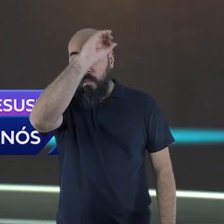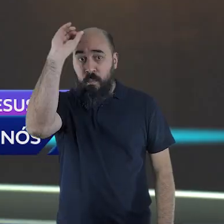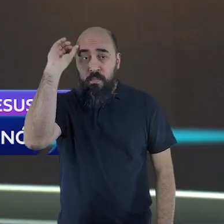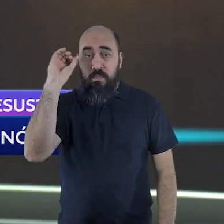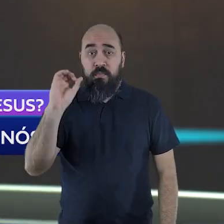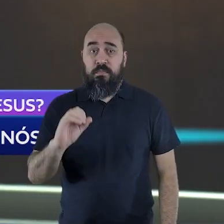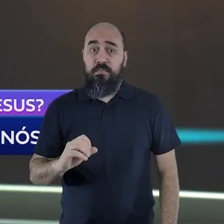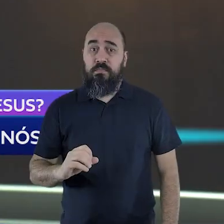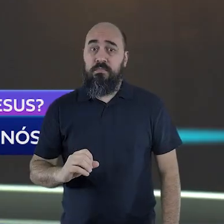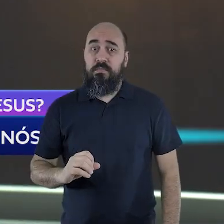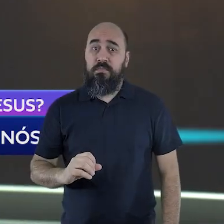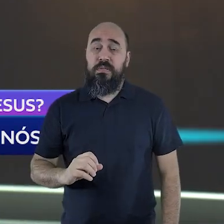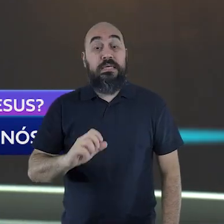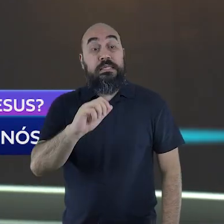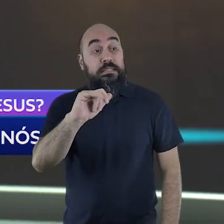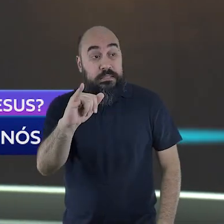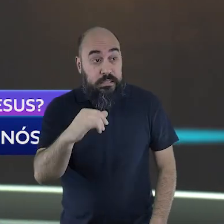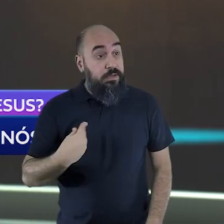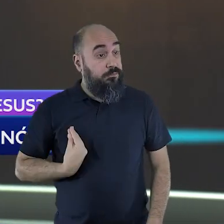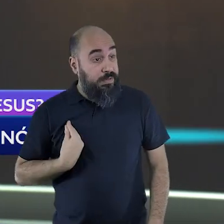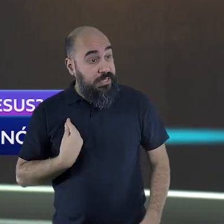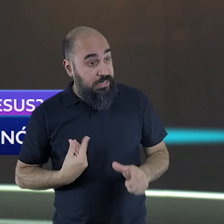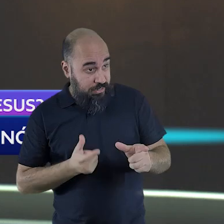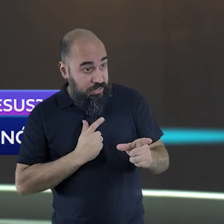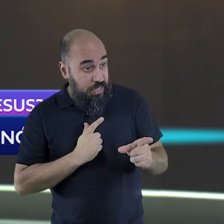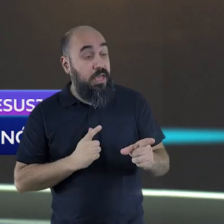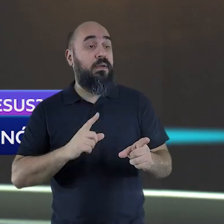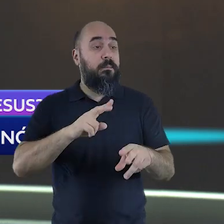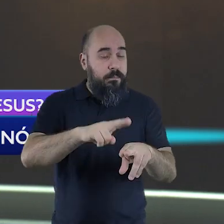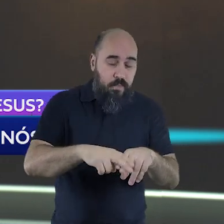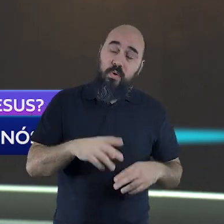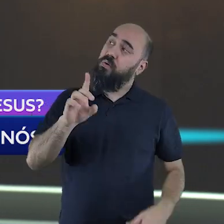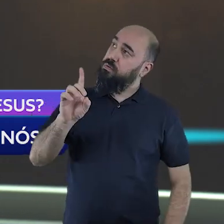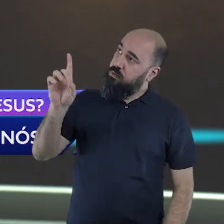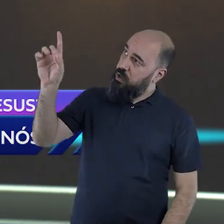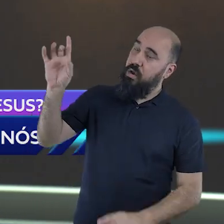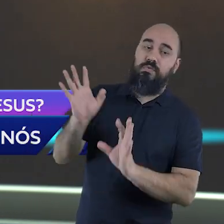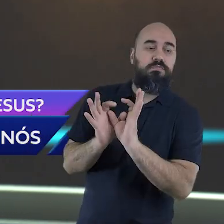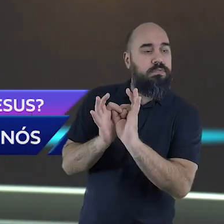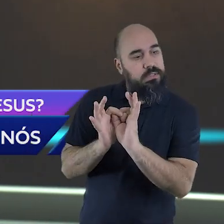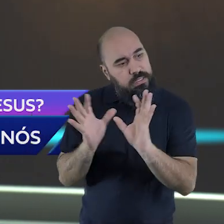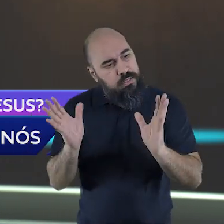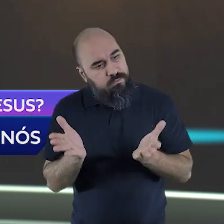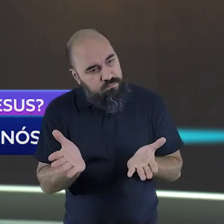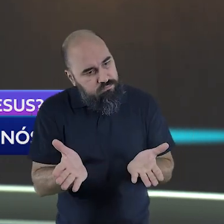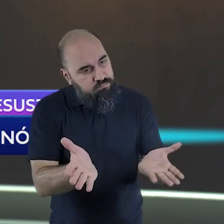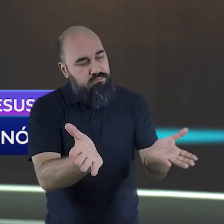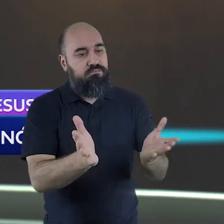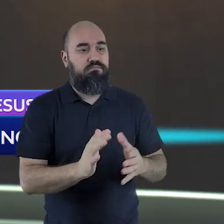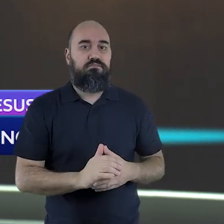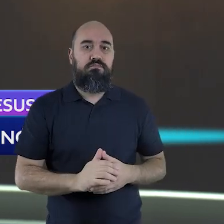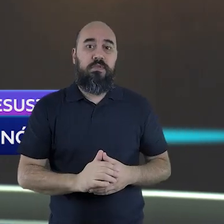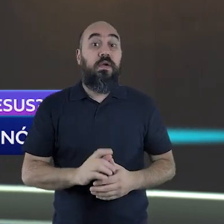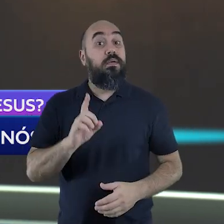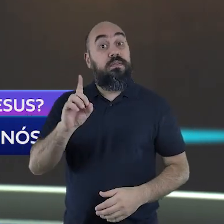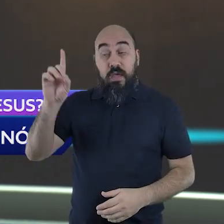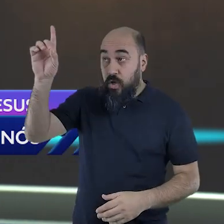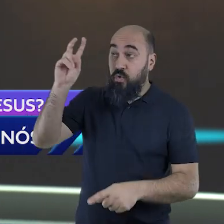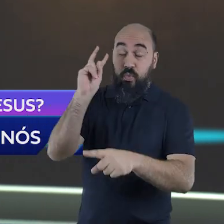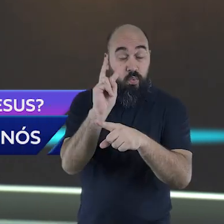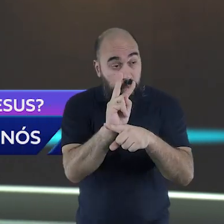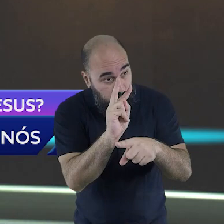nos dá uma segunda chance. É porque Deus permite que eu e você tenhamos a nossa